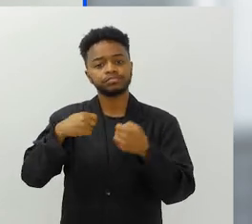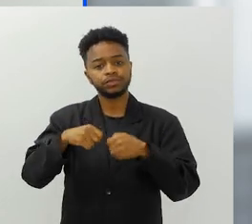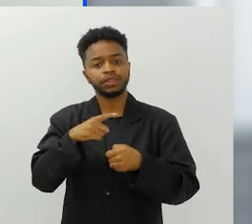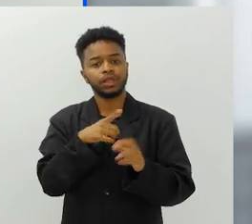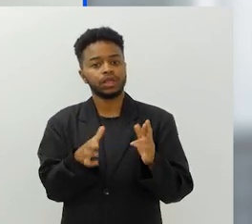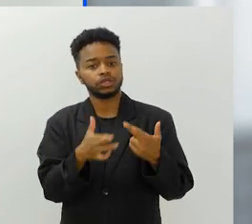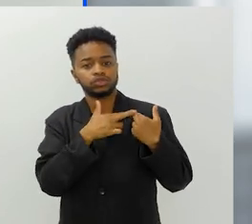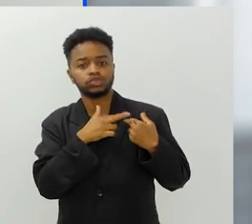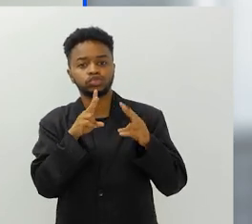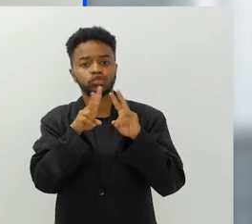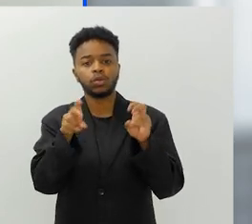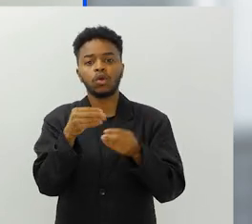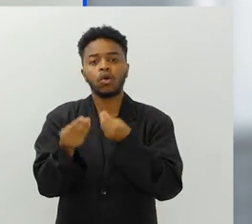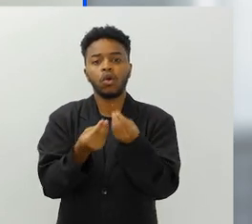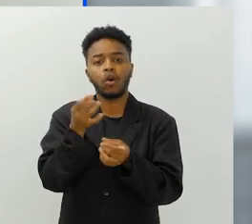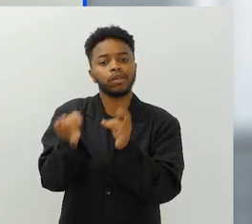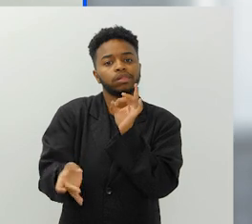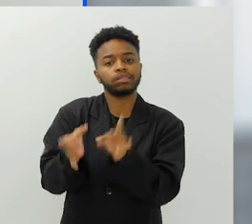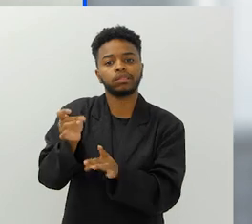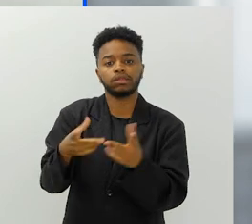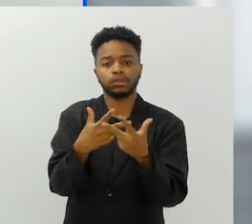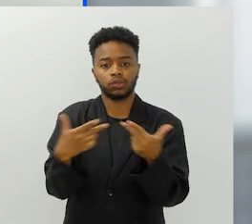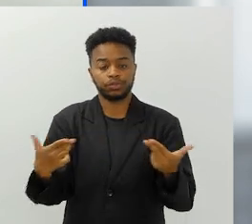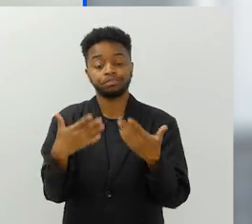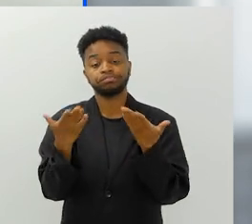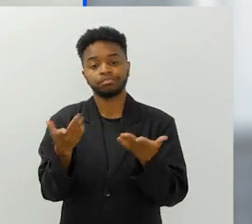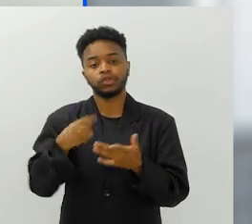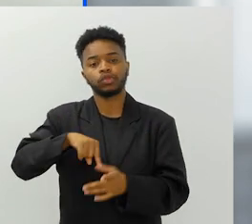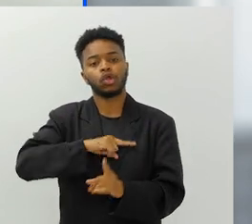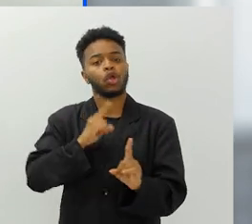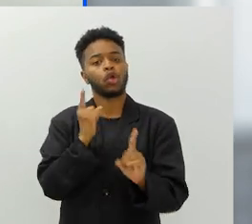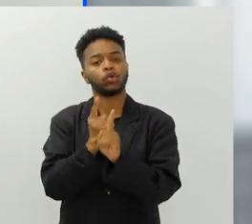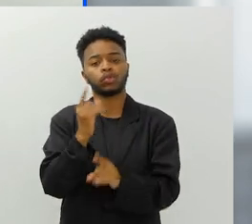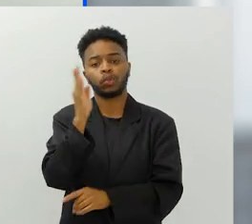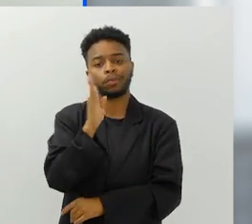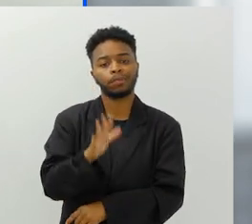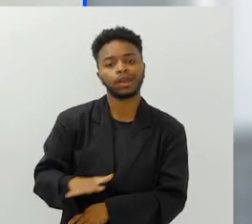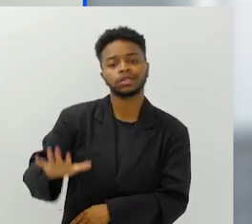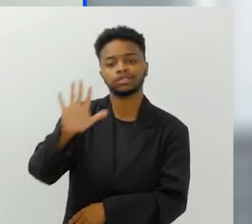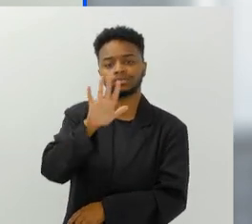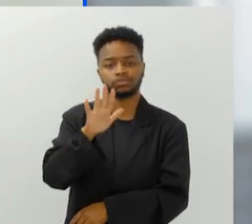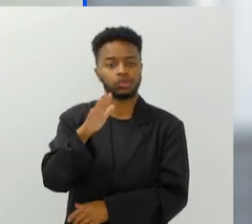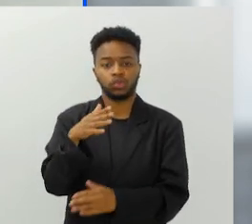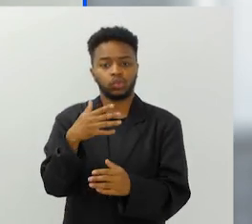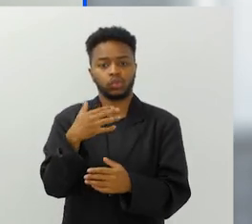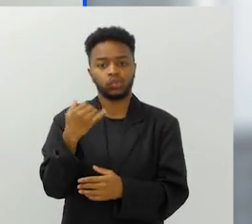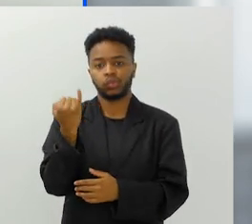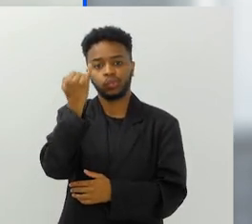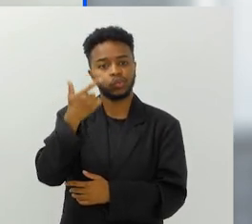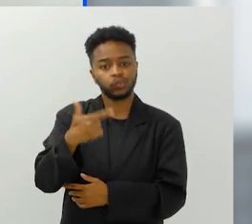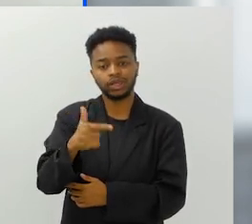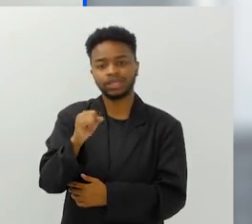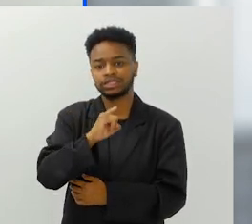gente tem essa responsabilidade sob o nosso descarte também, né? Então, o que a gente encontrou pelo Brasil todo, não interessa se é o época ou o suíço é norte, nordeste, sul,